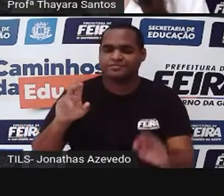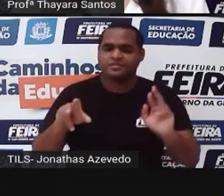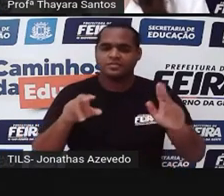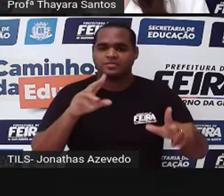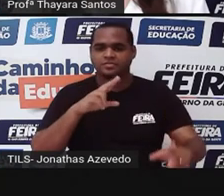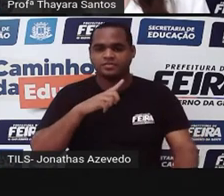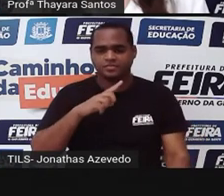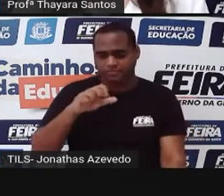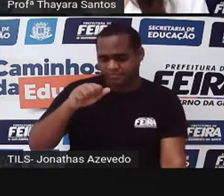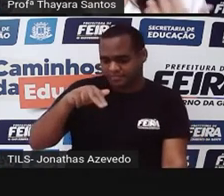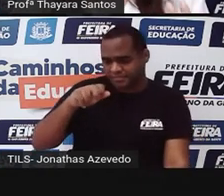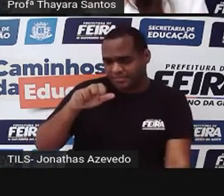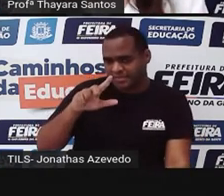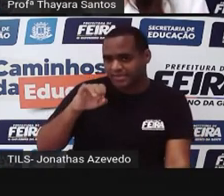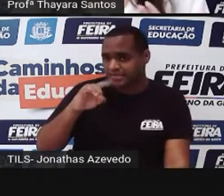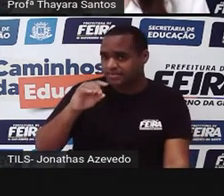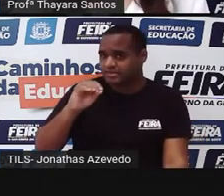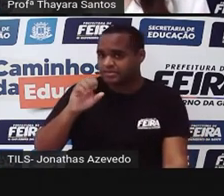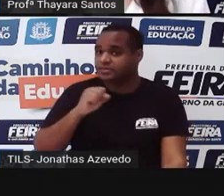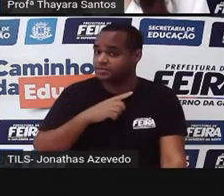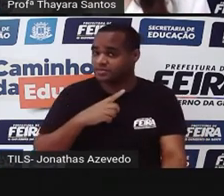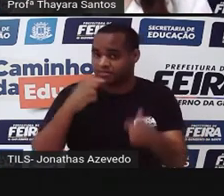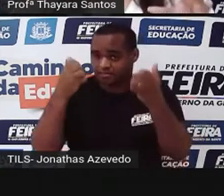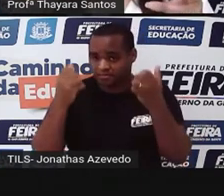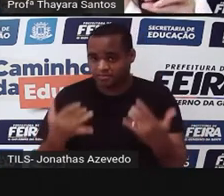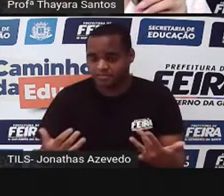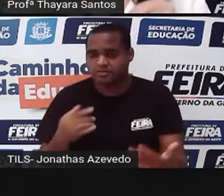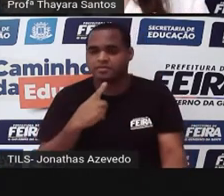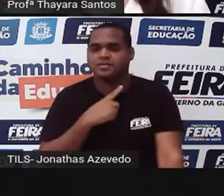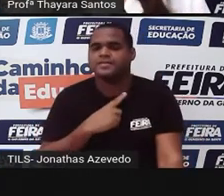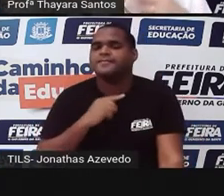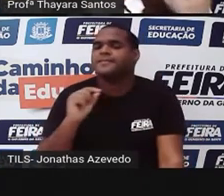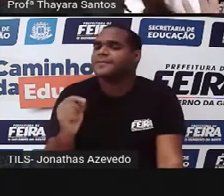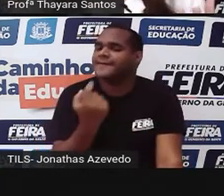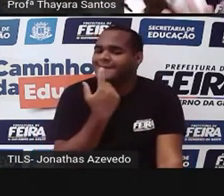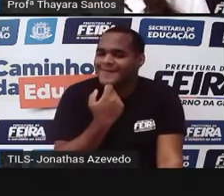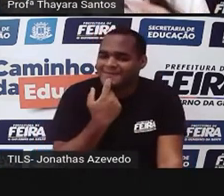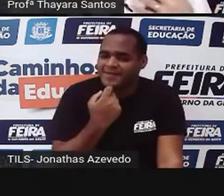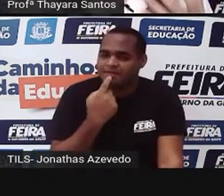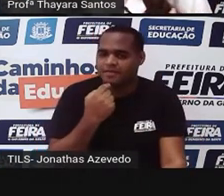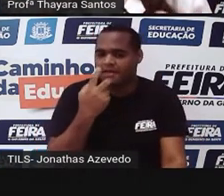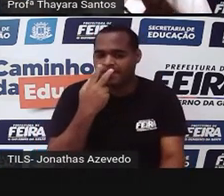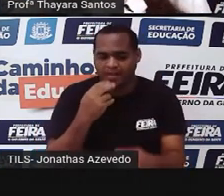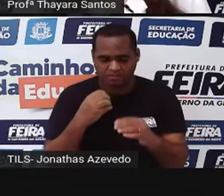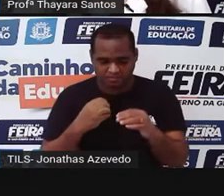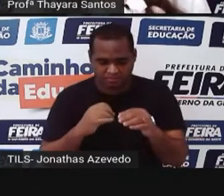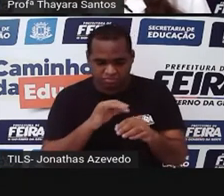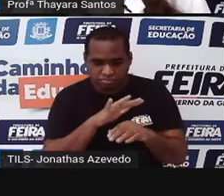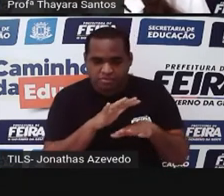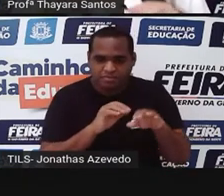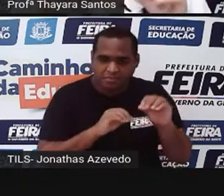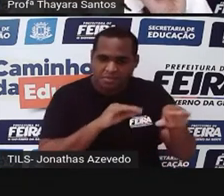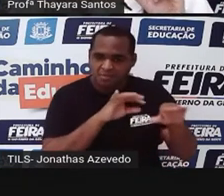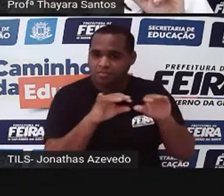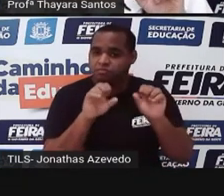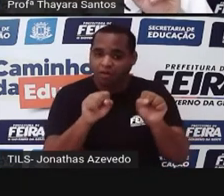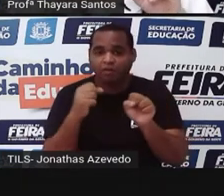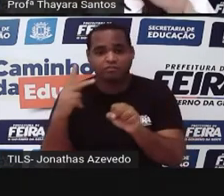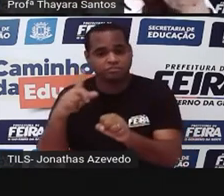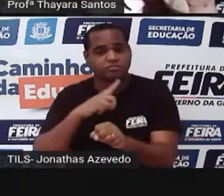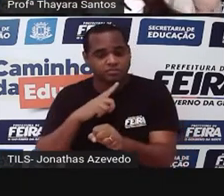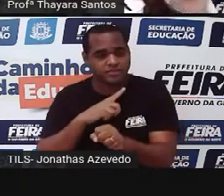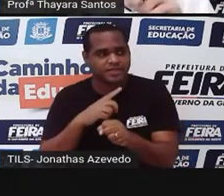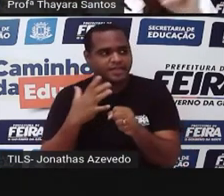anelídeos a gente tem um sistema circulatório fechado, que é parecido com o nosso, que o sangue, né? Ou essa hemolinfa, esse outro fluido que ela pode ter. Ele